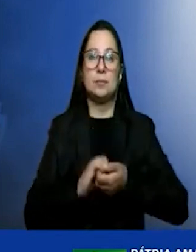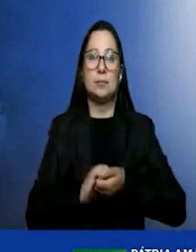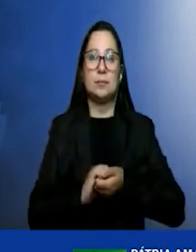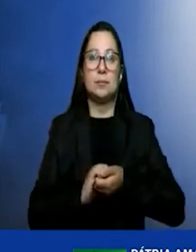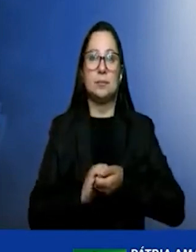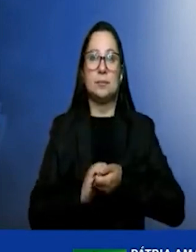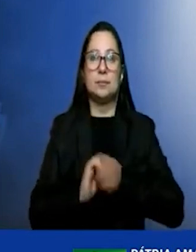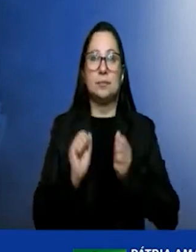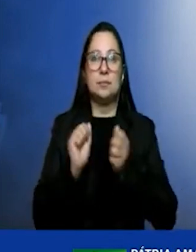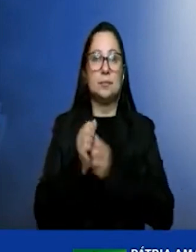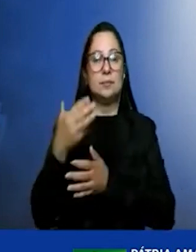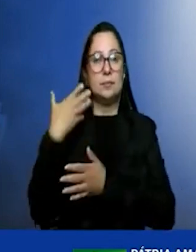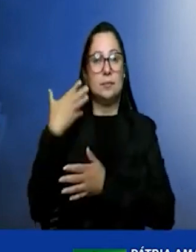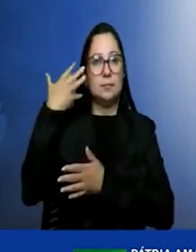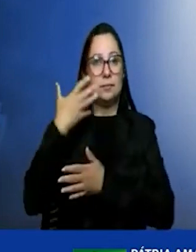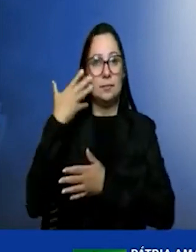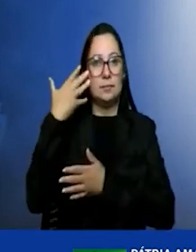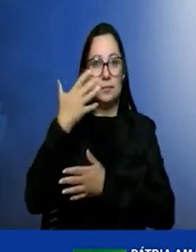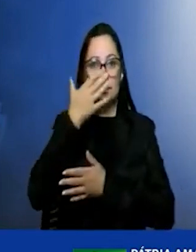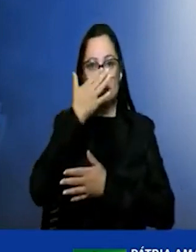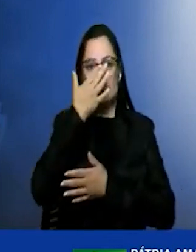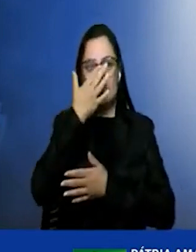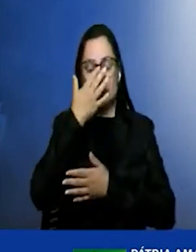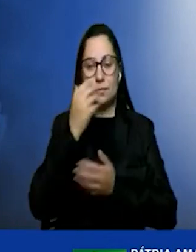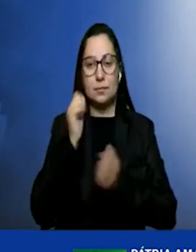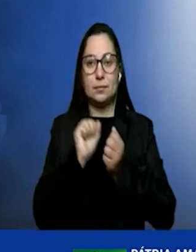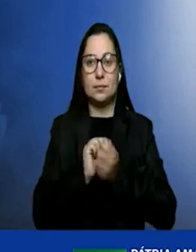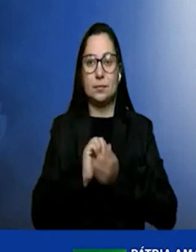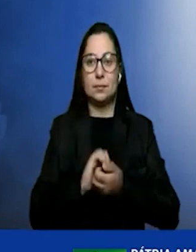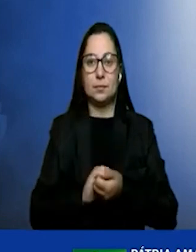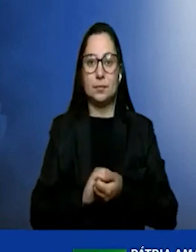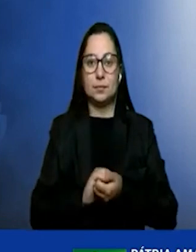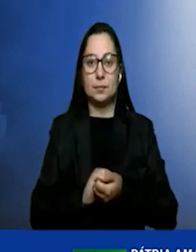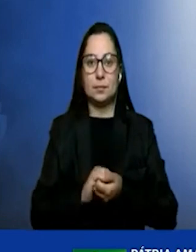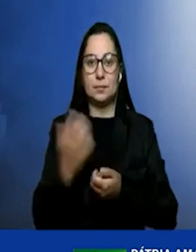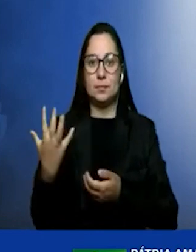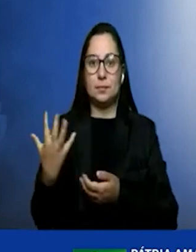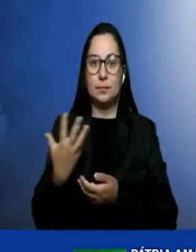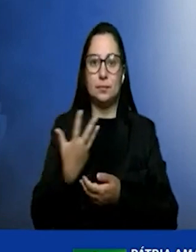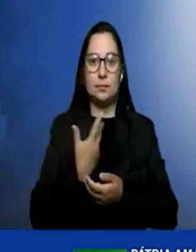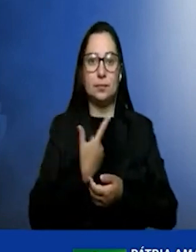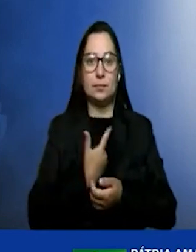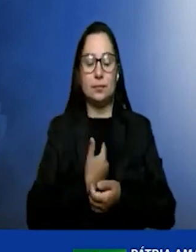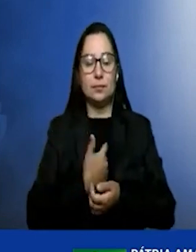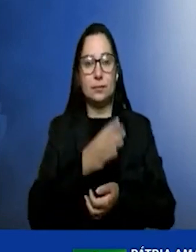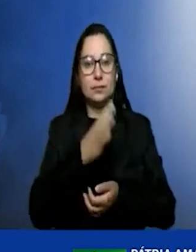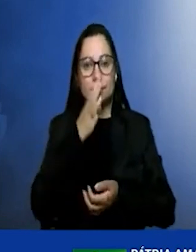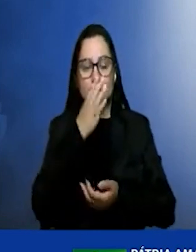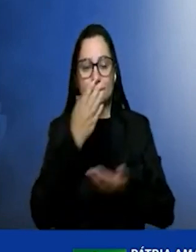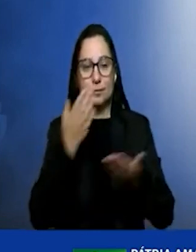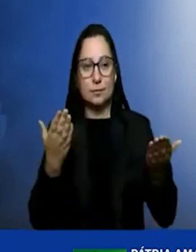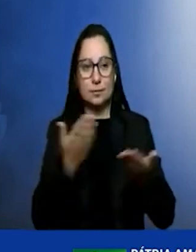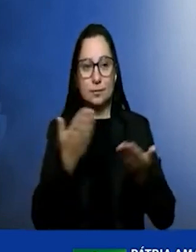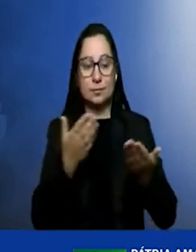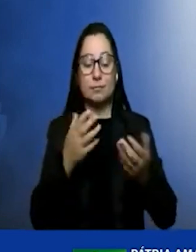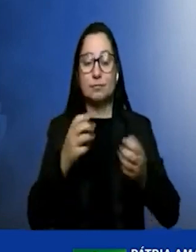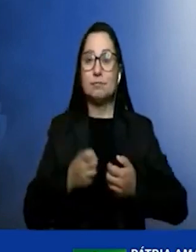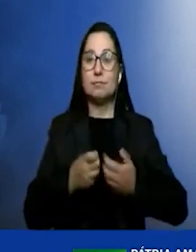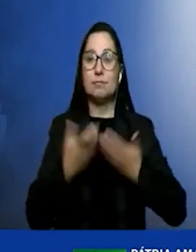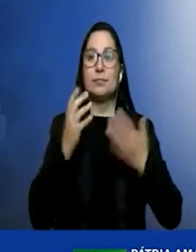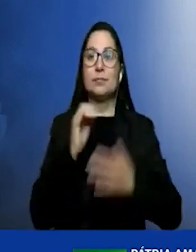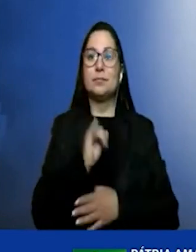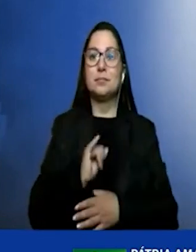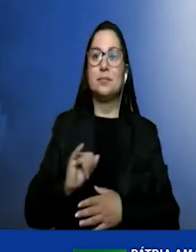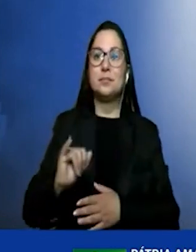este painel comigo, e todos aqui presentes neste evento tão importante, e